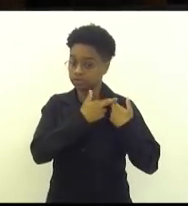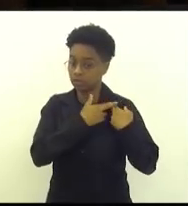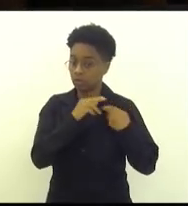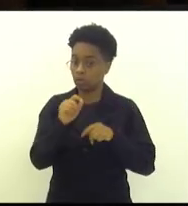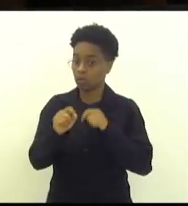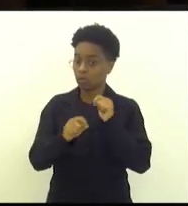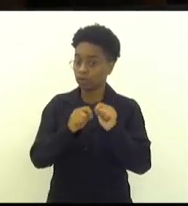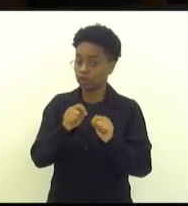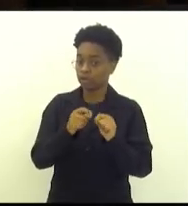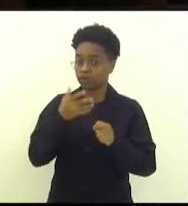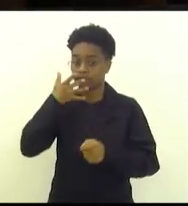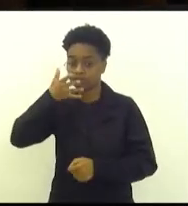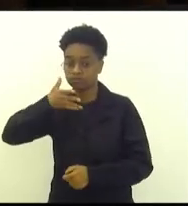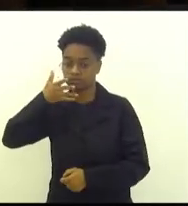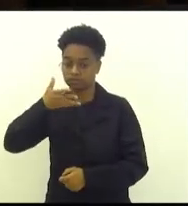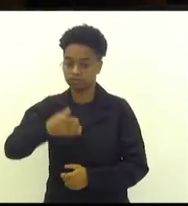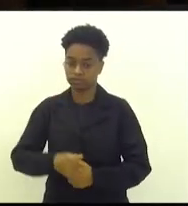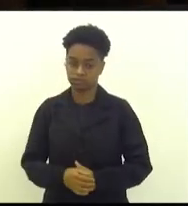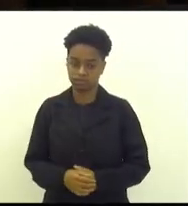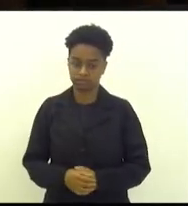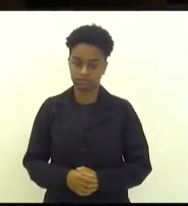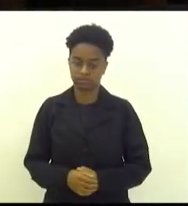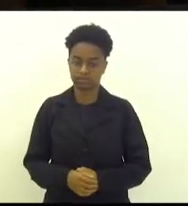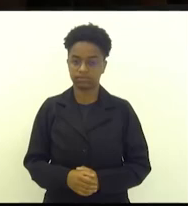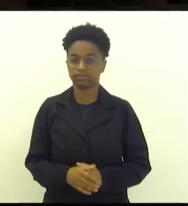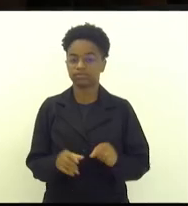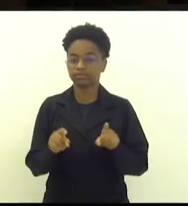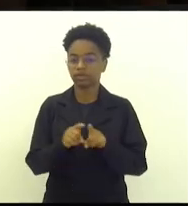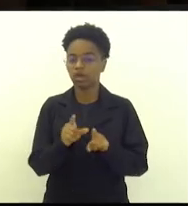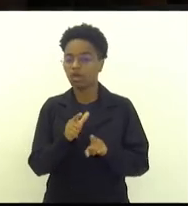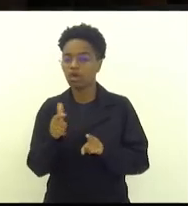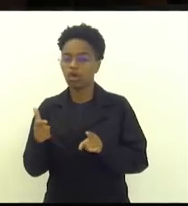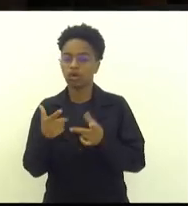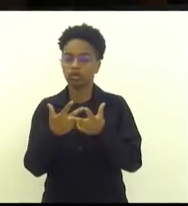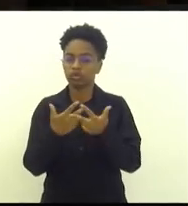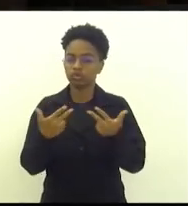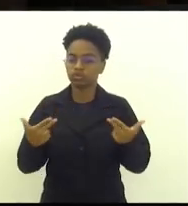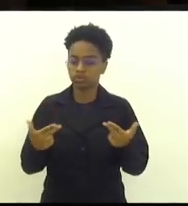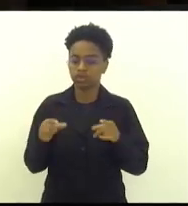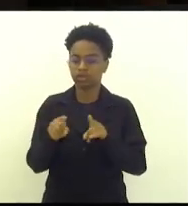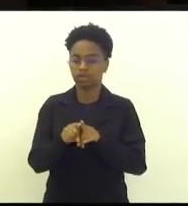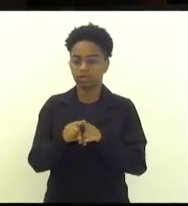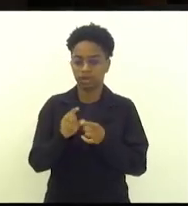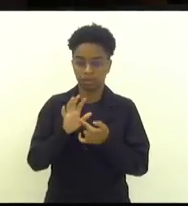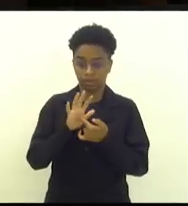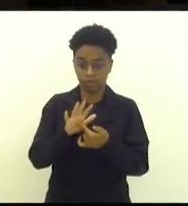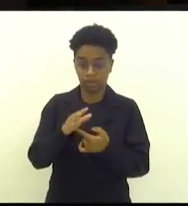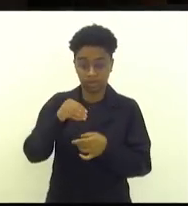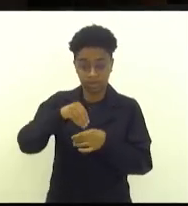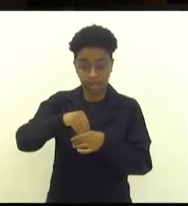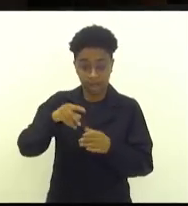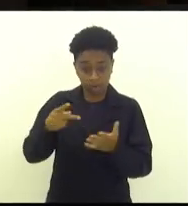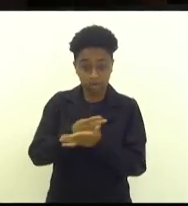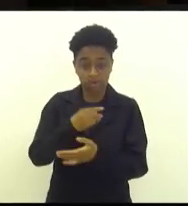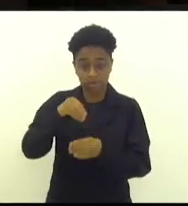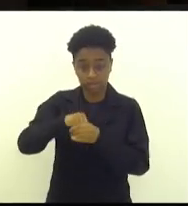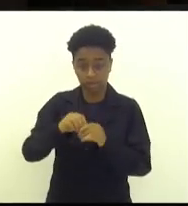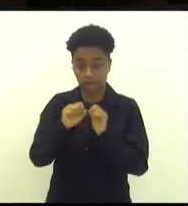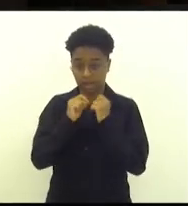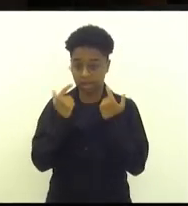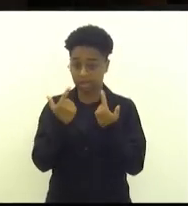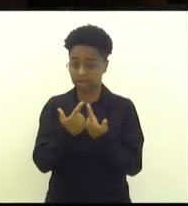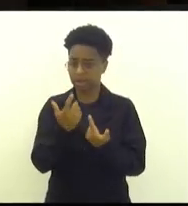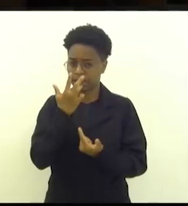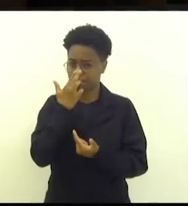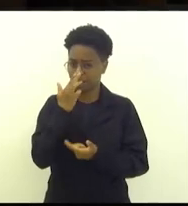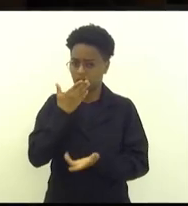que se pontua. Outra questão que veio à tona, inclusive no âmbito da alerje, porque me parece um fato